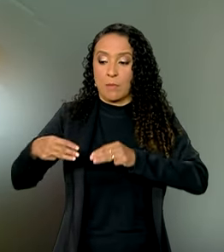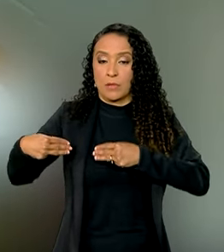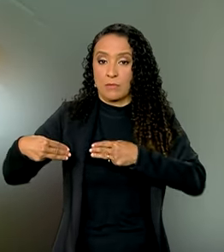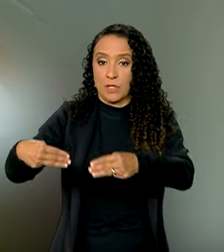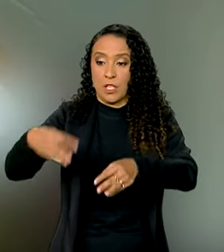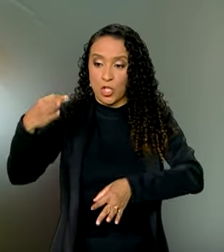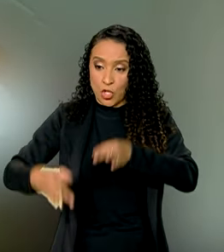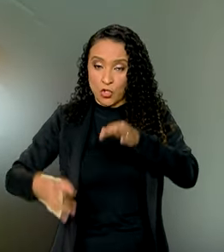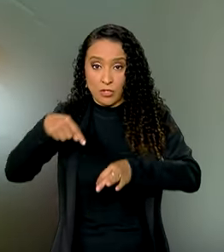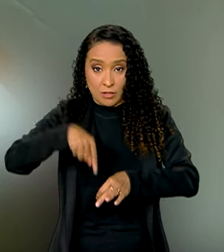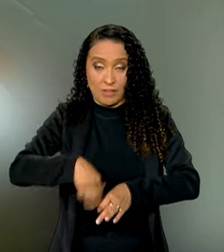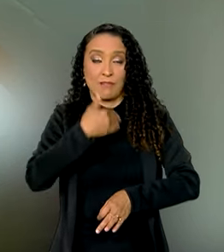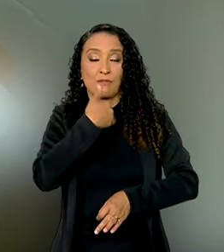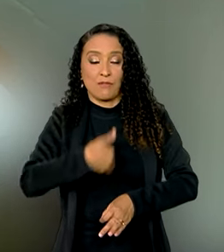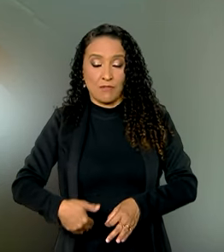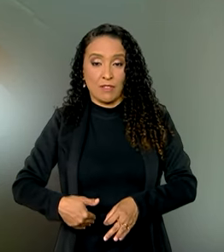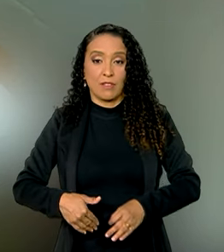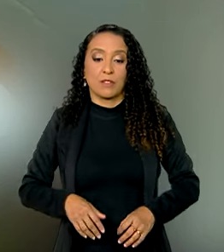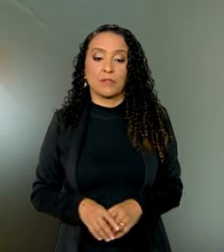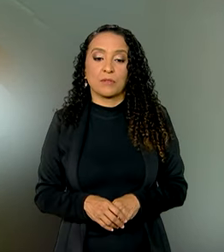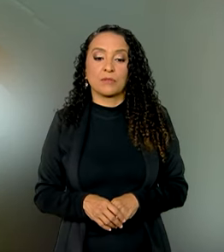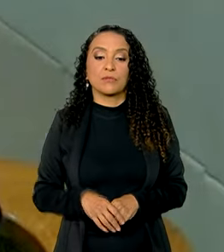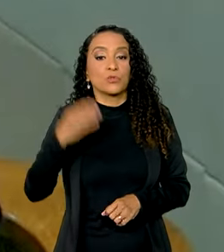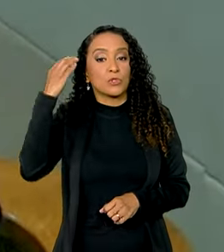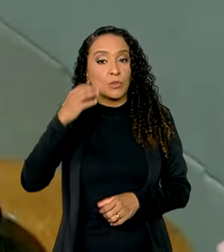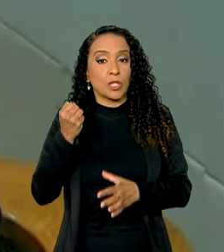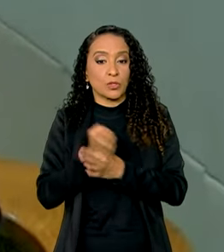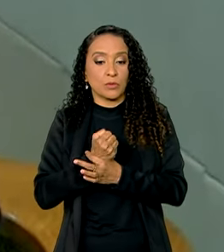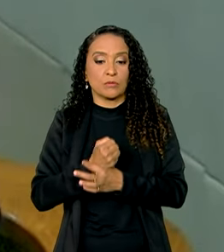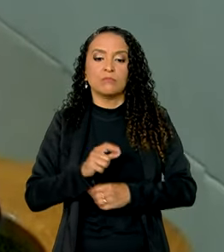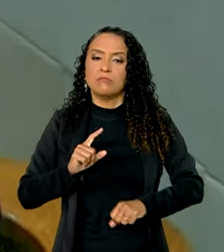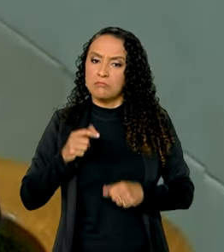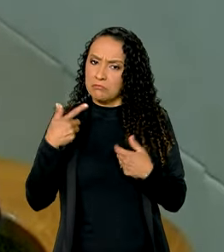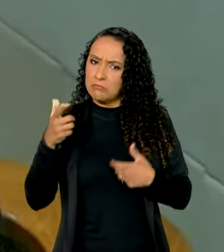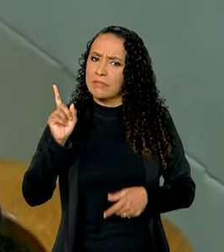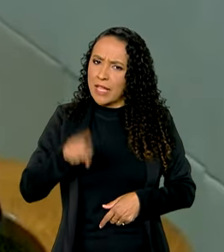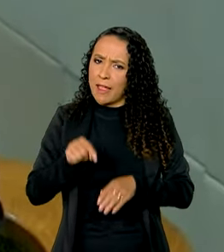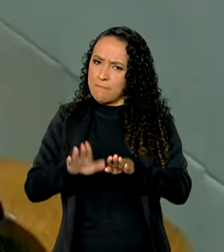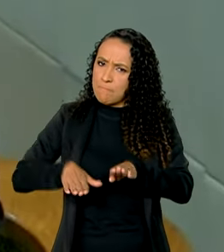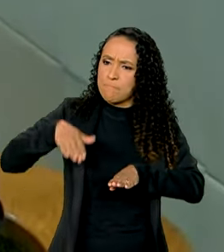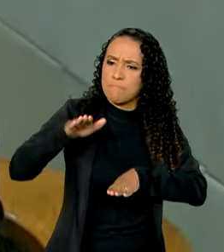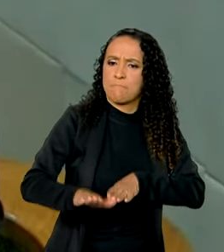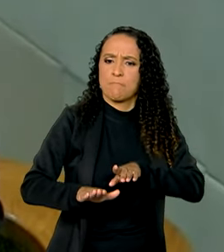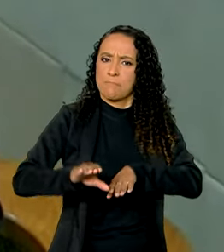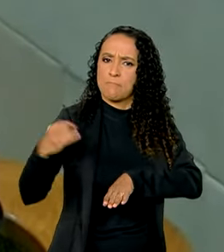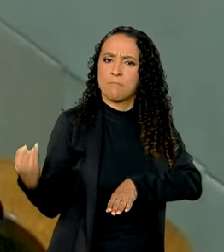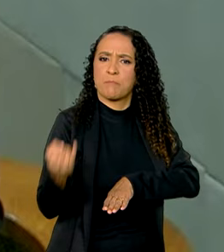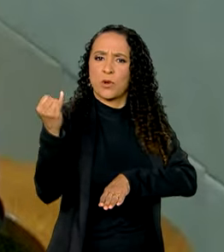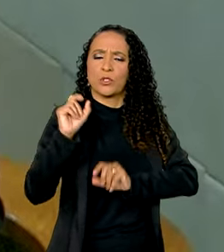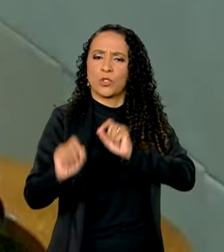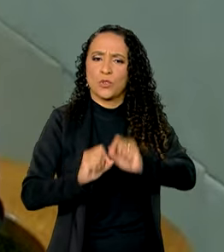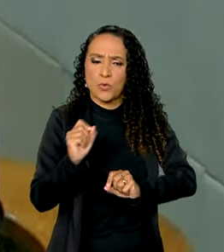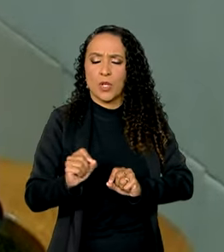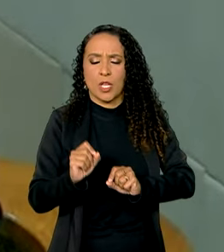Justiça, deste governo, do celular seguro. É um passo importante no sentido de